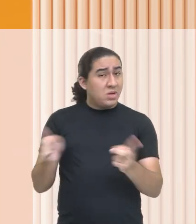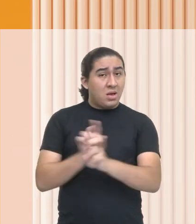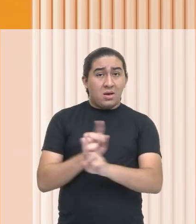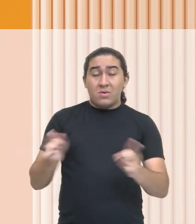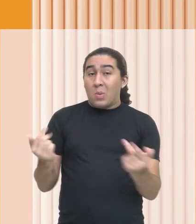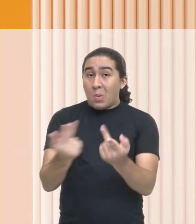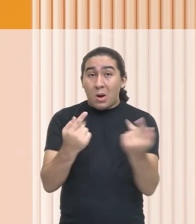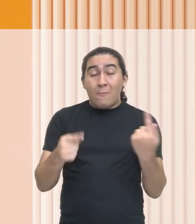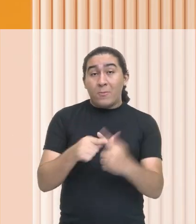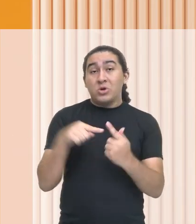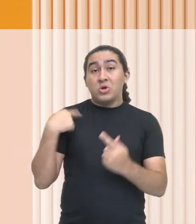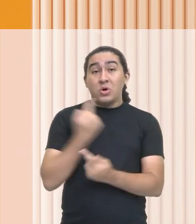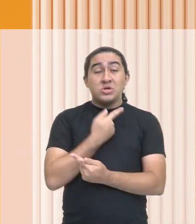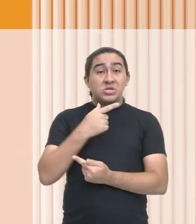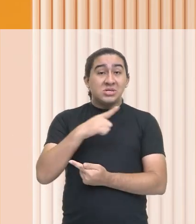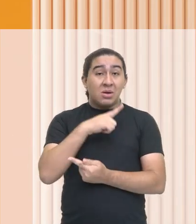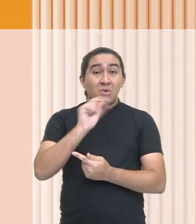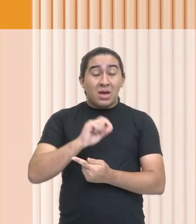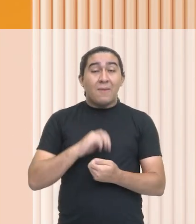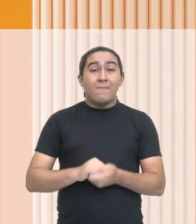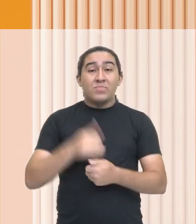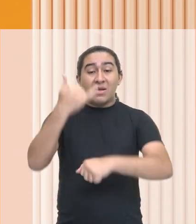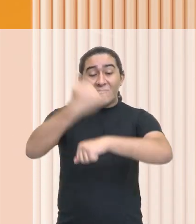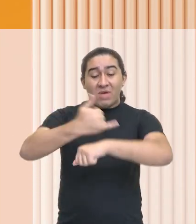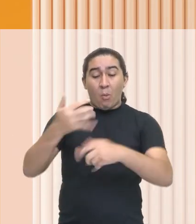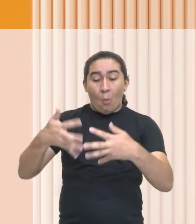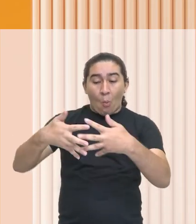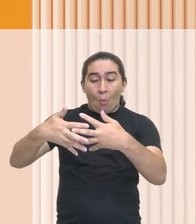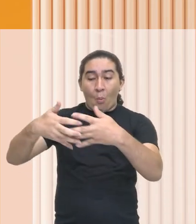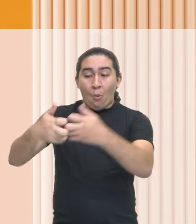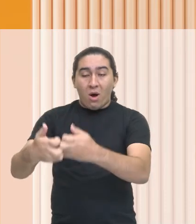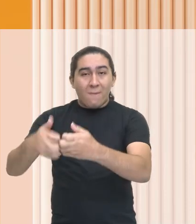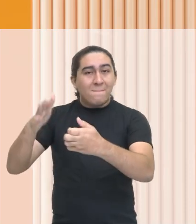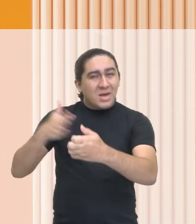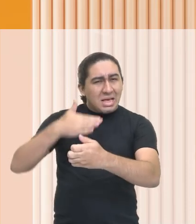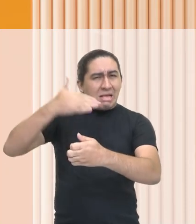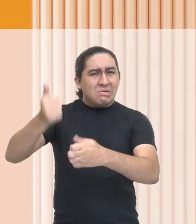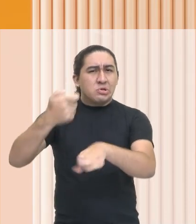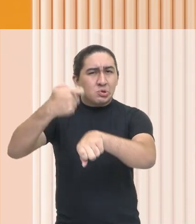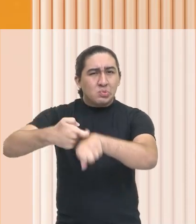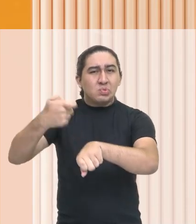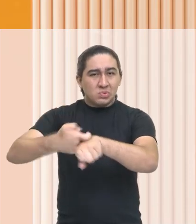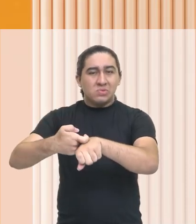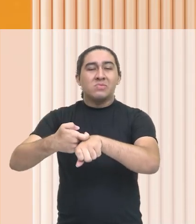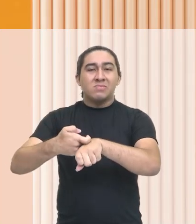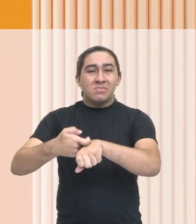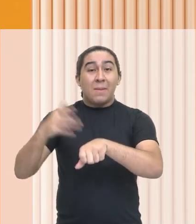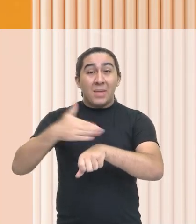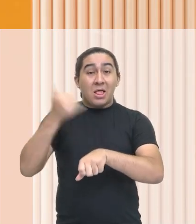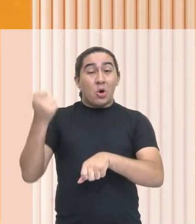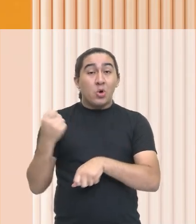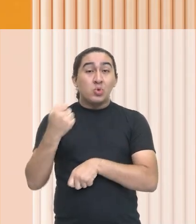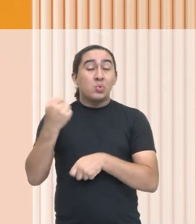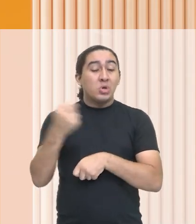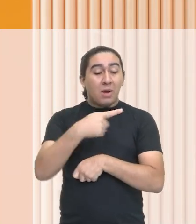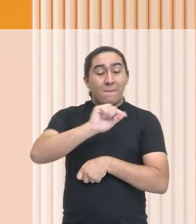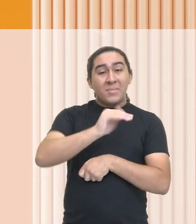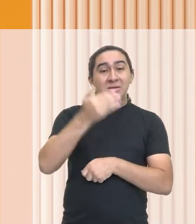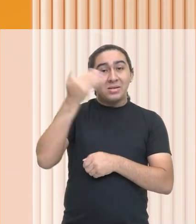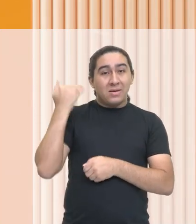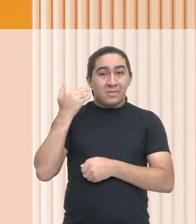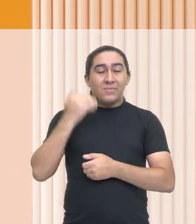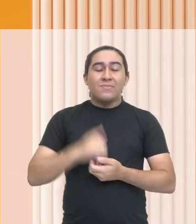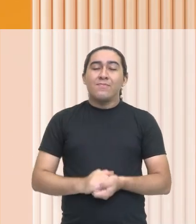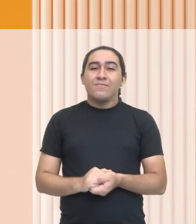temos ligas metálicas bem mais resistentes do que aquelas que eles utilizavam. Então a mineração estava